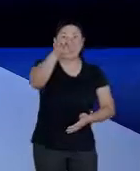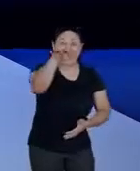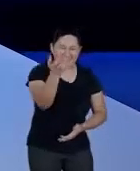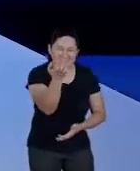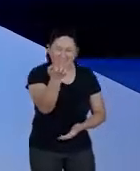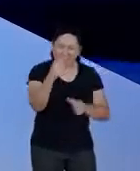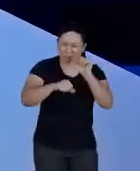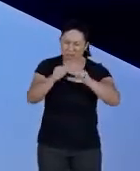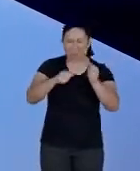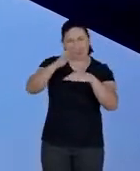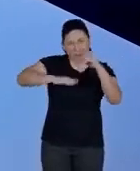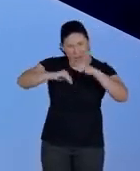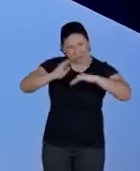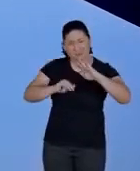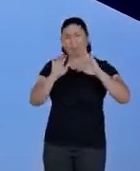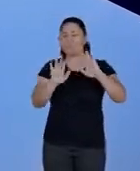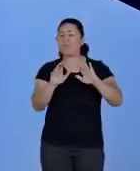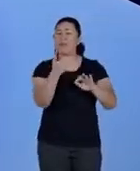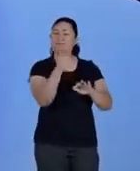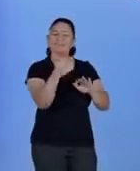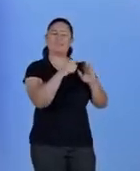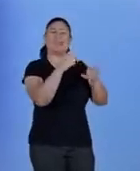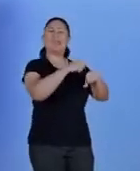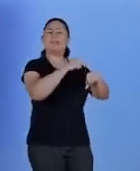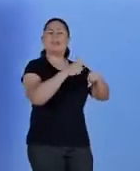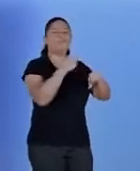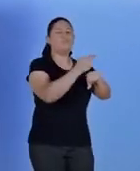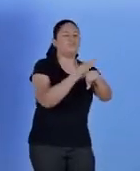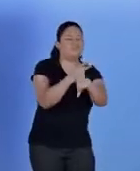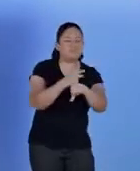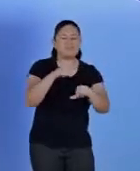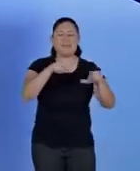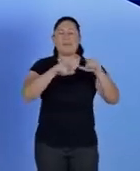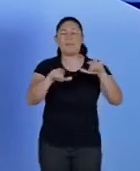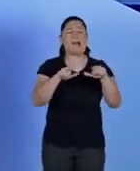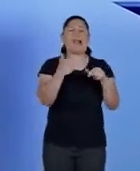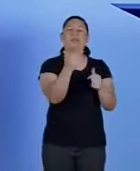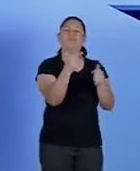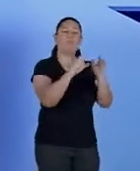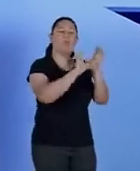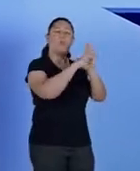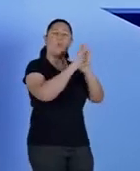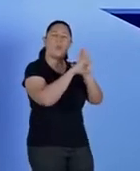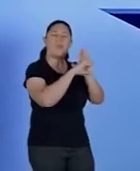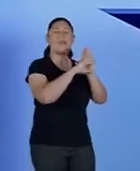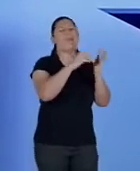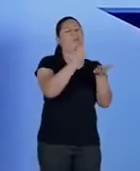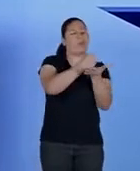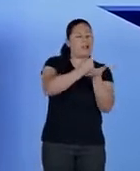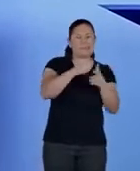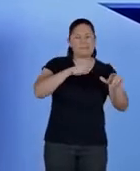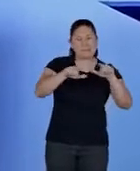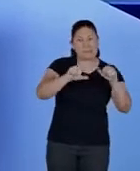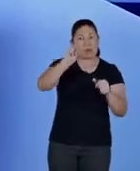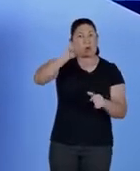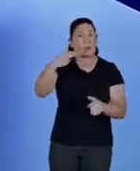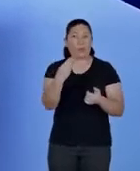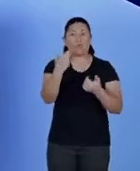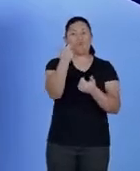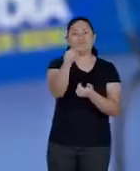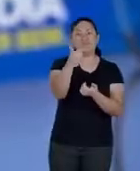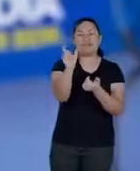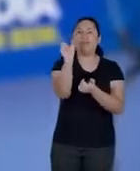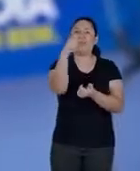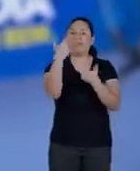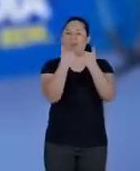Quer mudar de profissão, mas está sem tempo de procurar emprego, não tem currículo e nem carteira de trabalho ou perdeu o Vale Transporte para